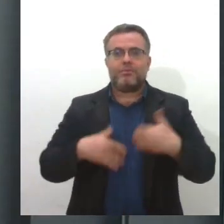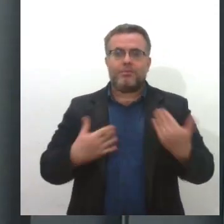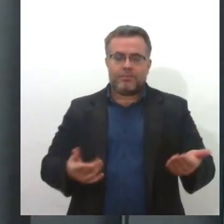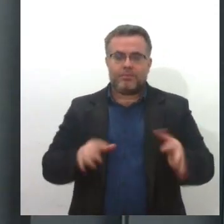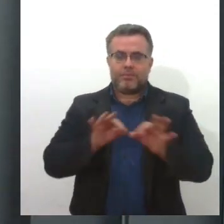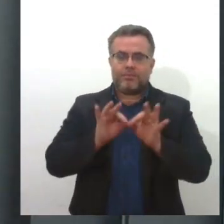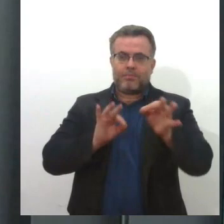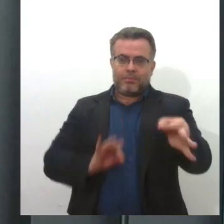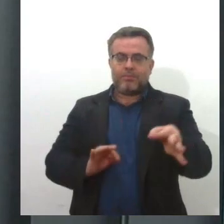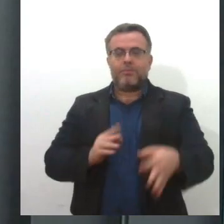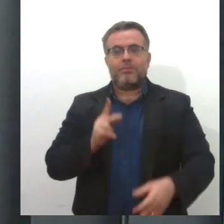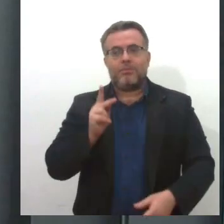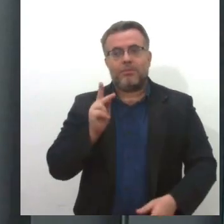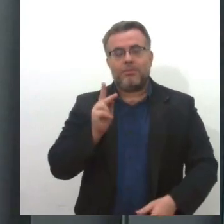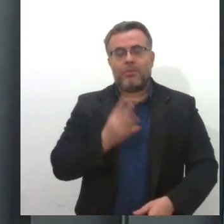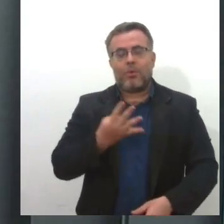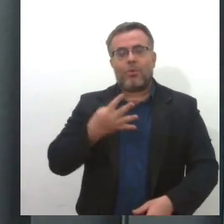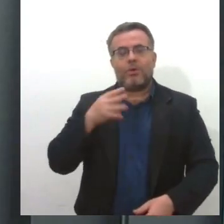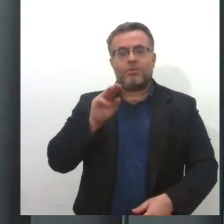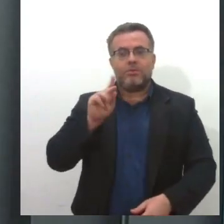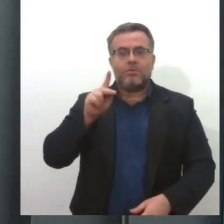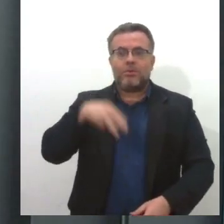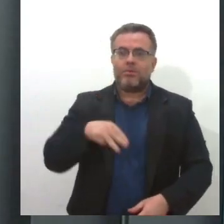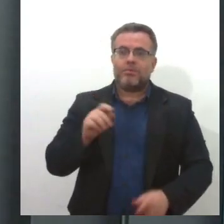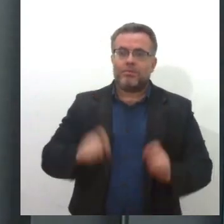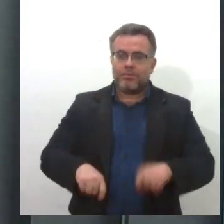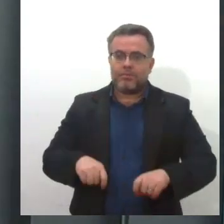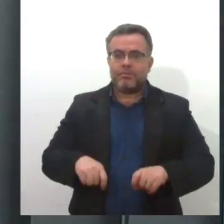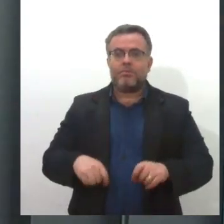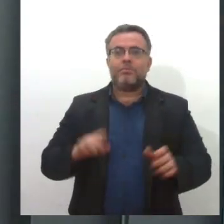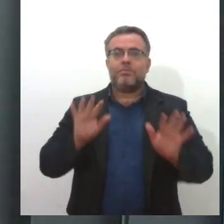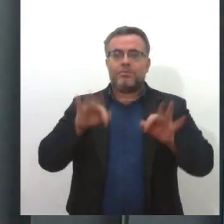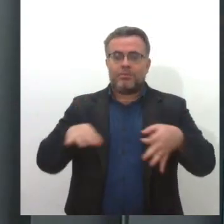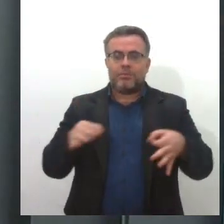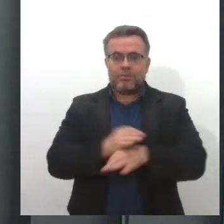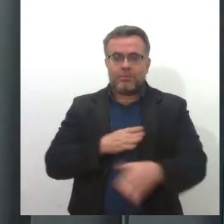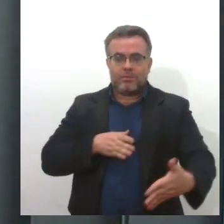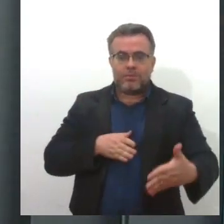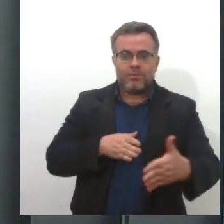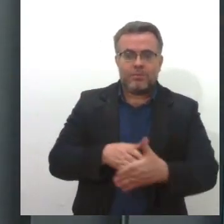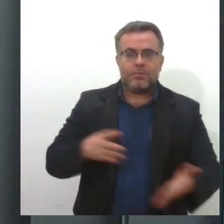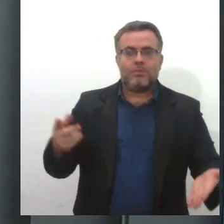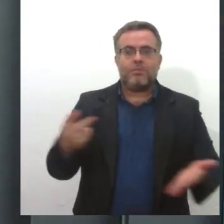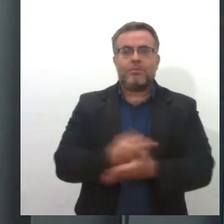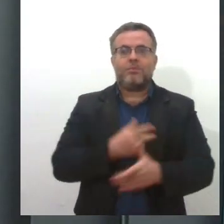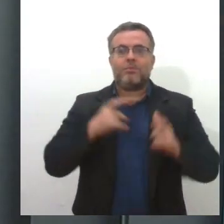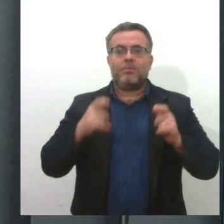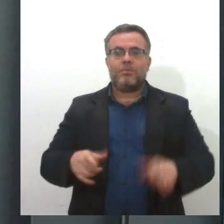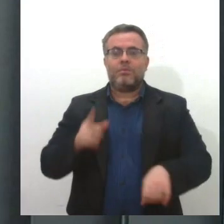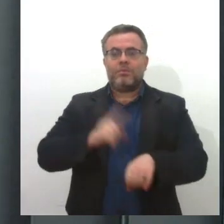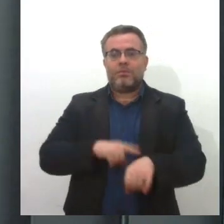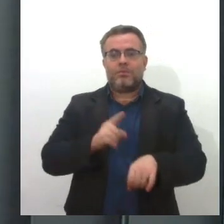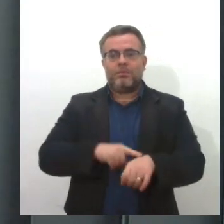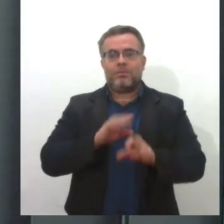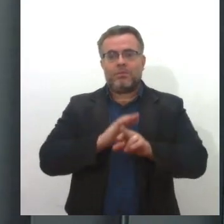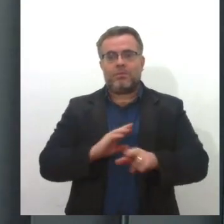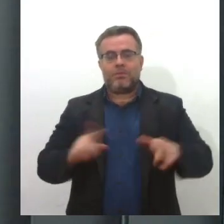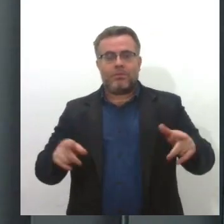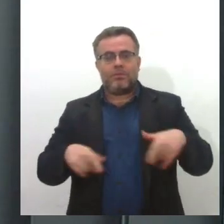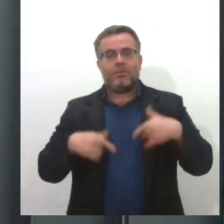km. Para evitar aglomerações ao final da prova, as largadas acontecerão em horários diferentes. Na